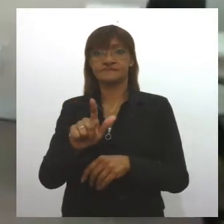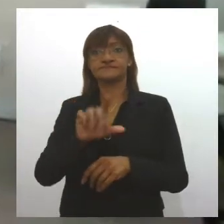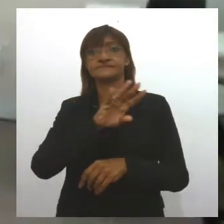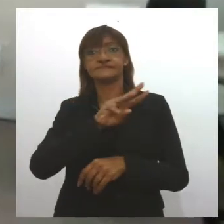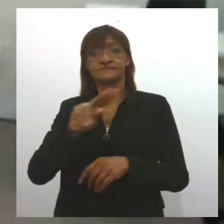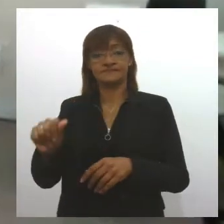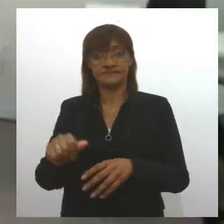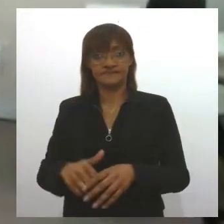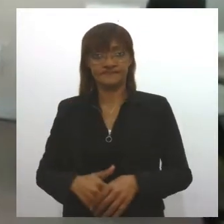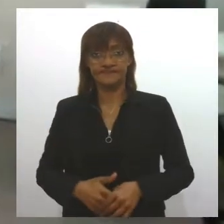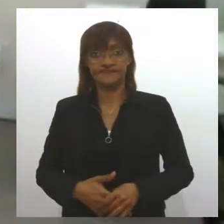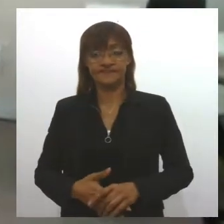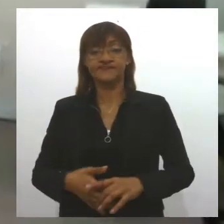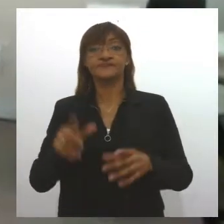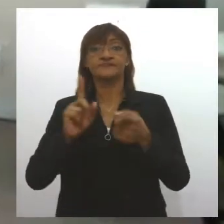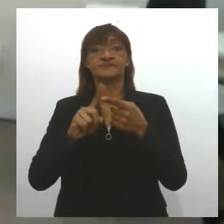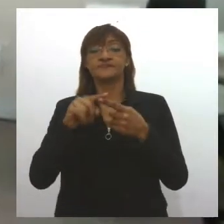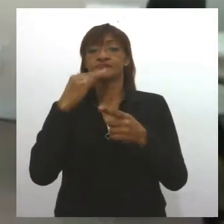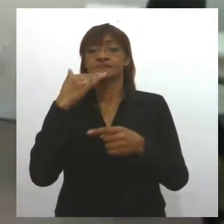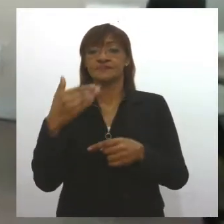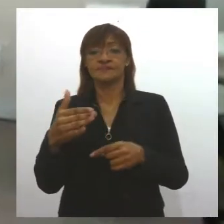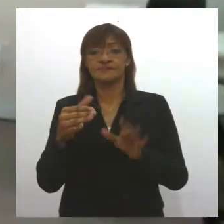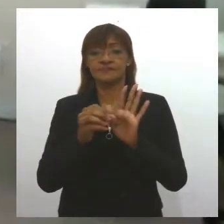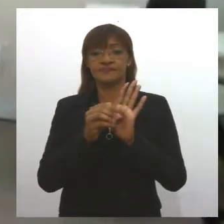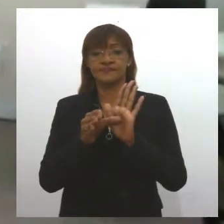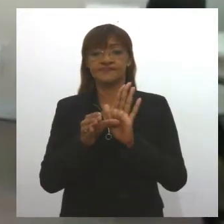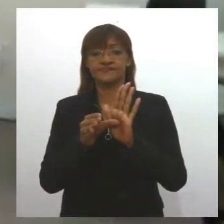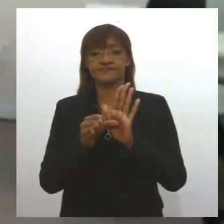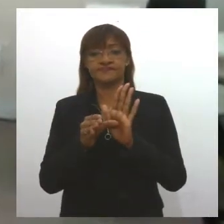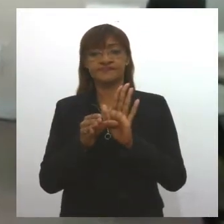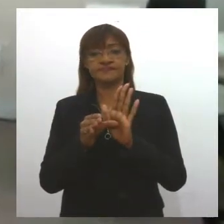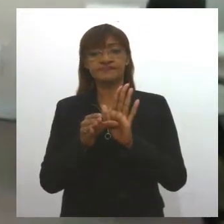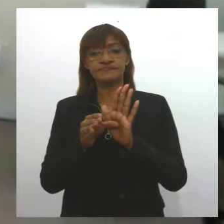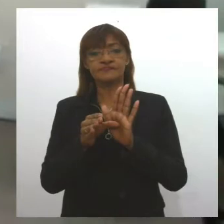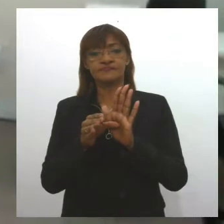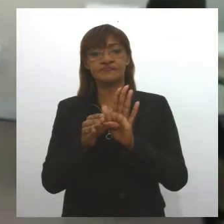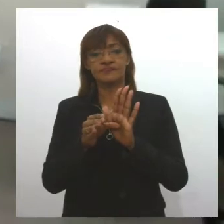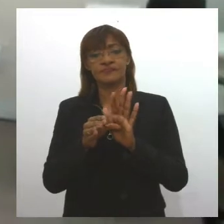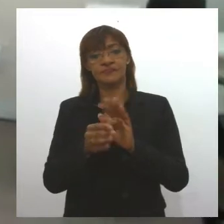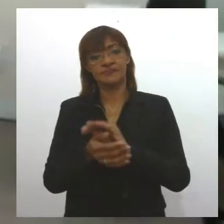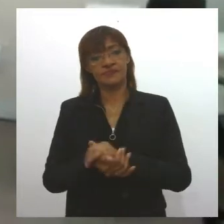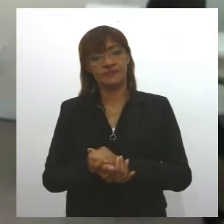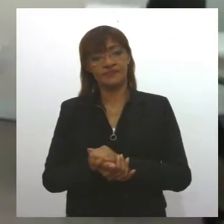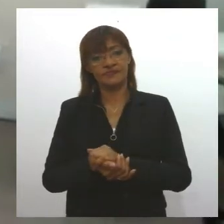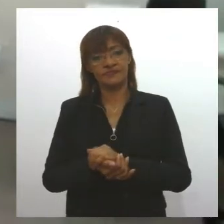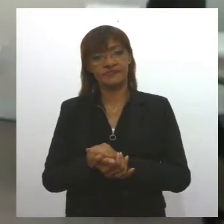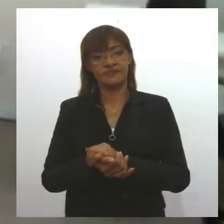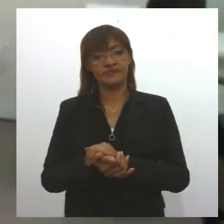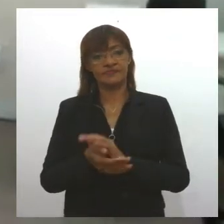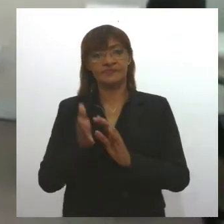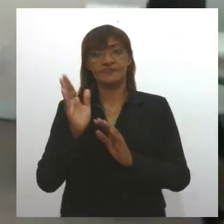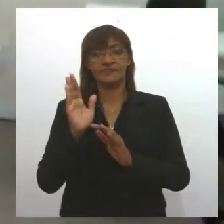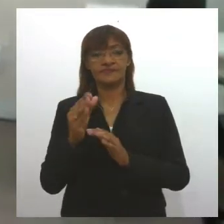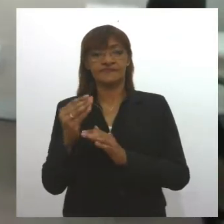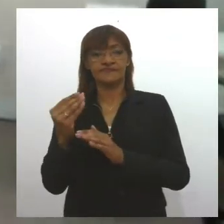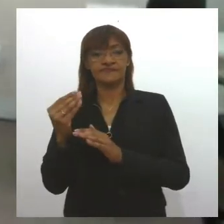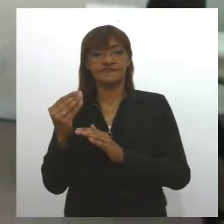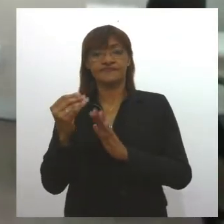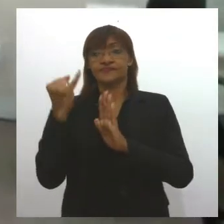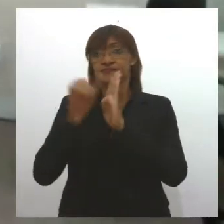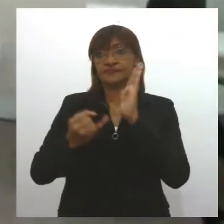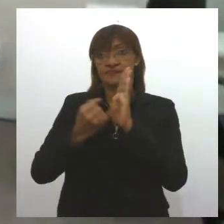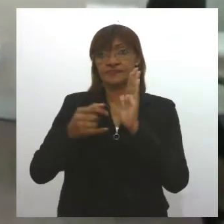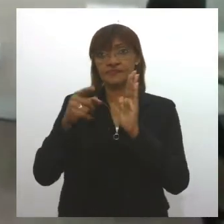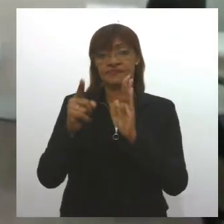sugeriu, na sua indicação, que os impostos aplicados aos microempreendedores sergipanos sejam